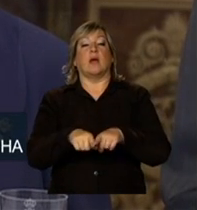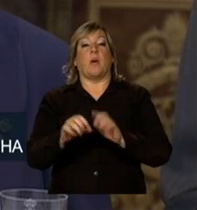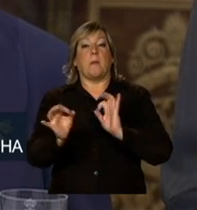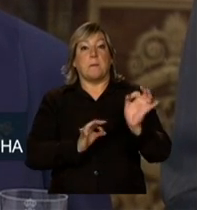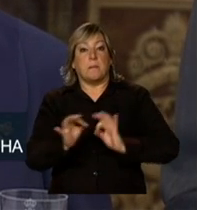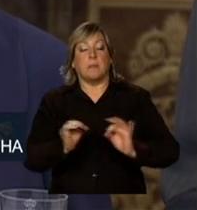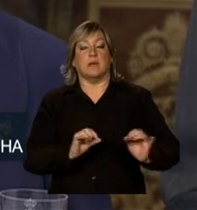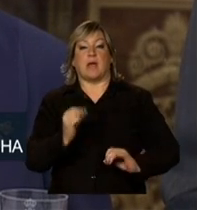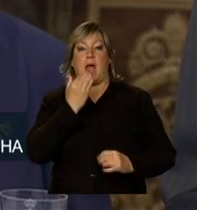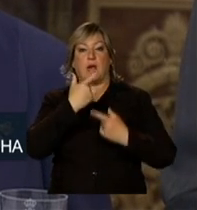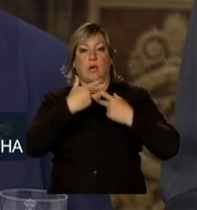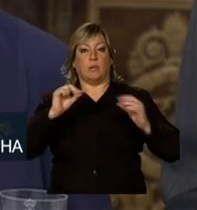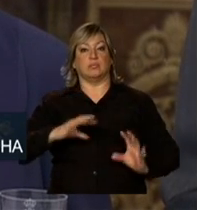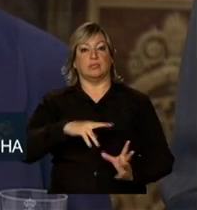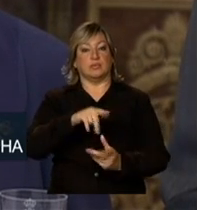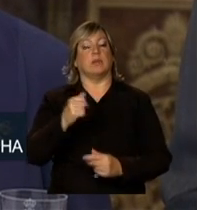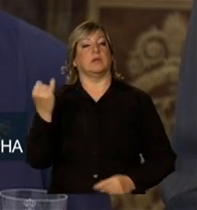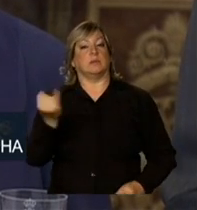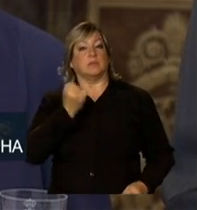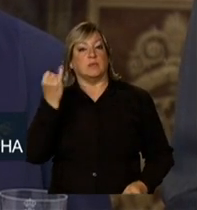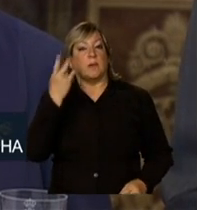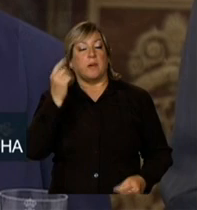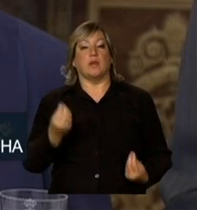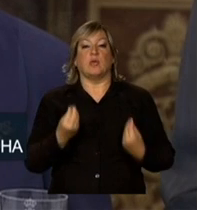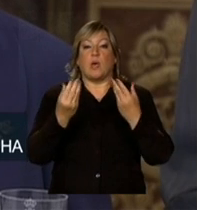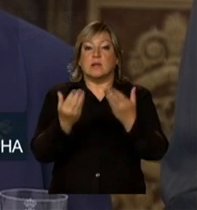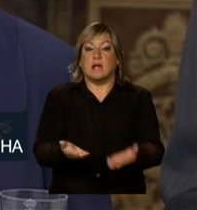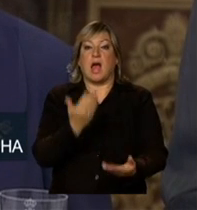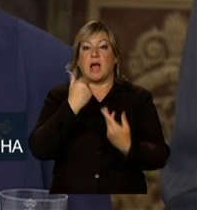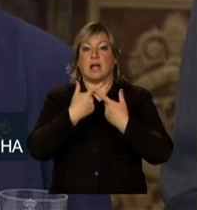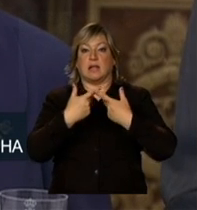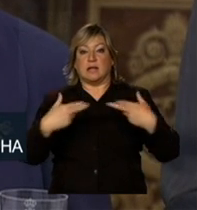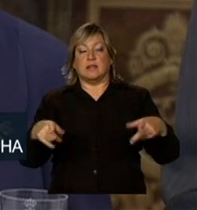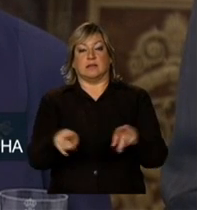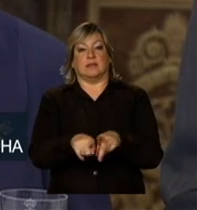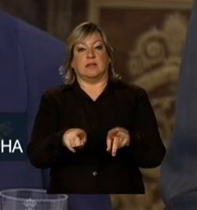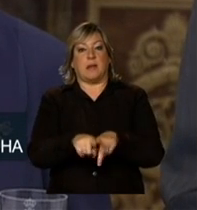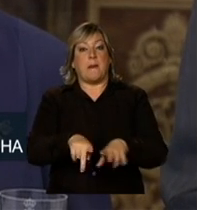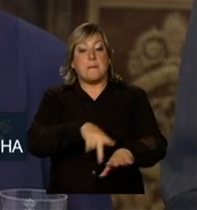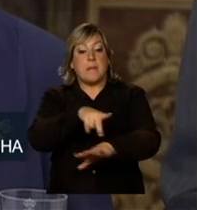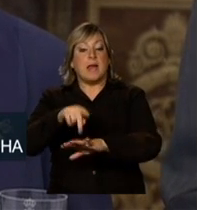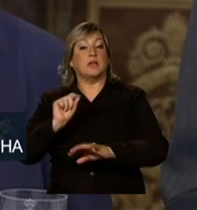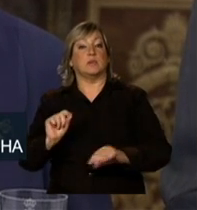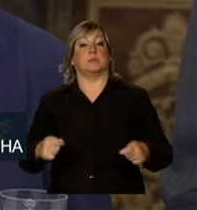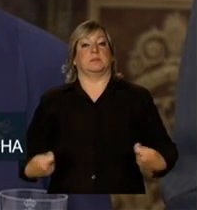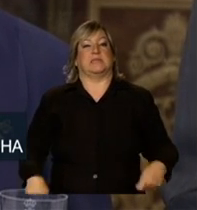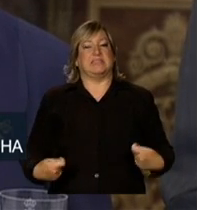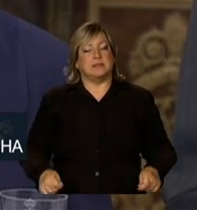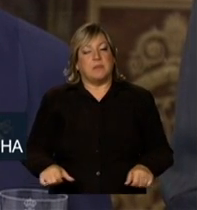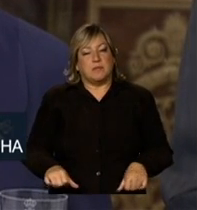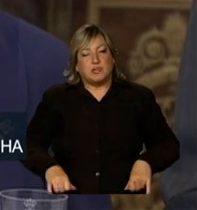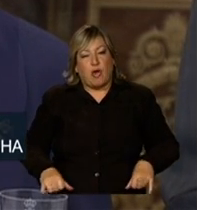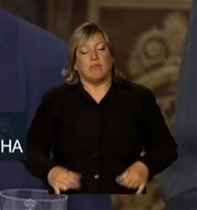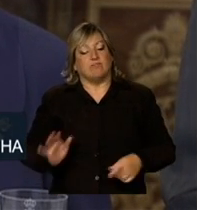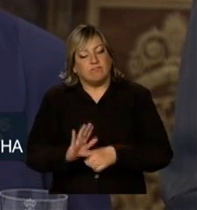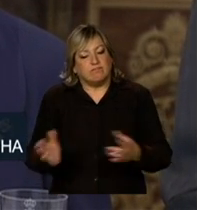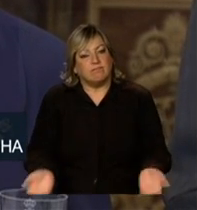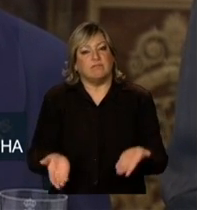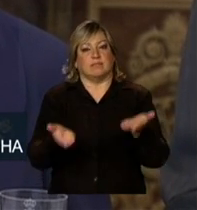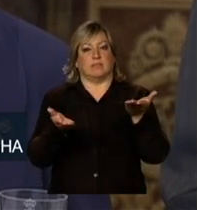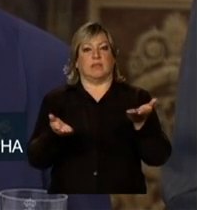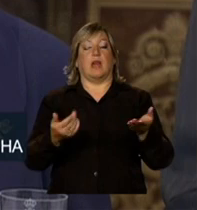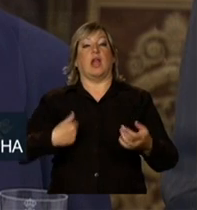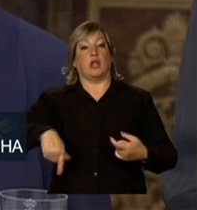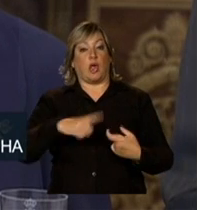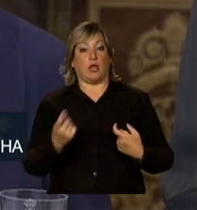importante parceria para doação de alimentos a países necessitados. Em matéria de defesa, nossa